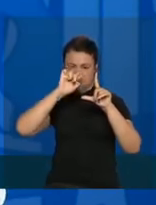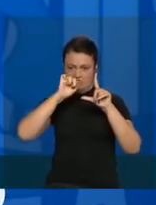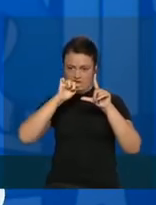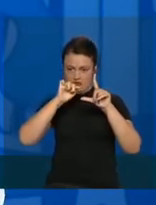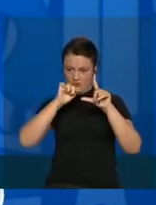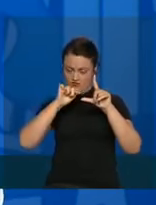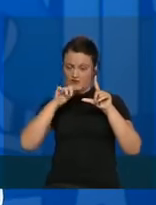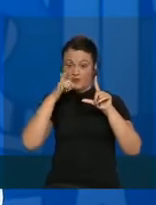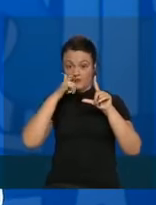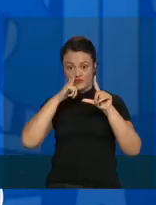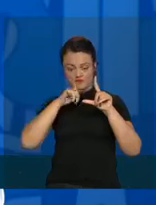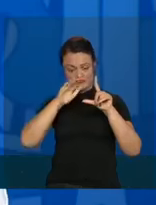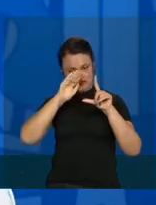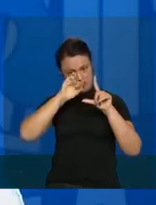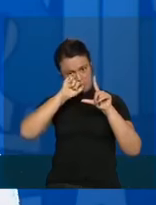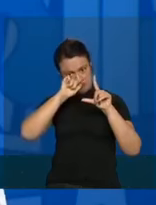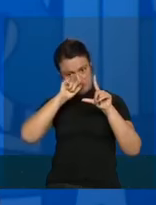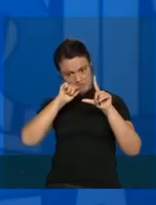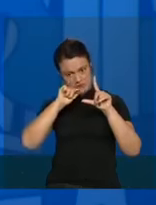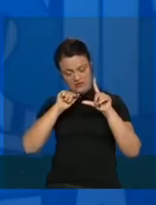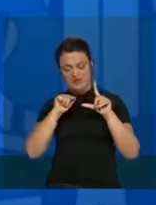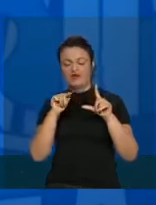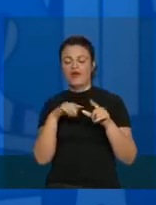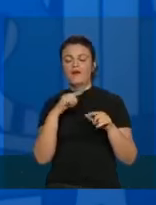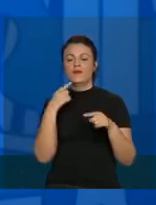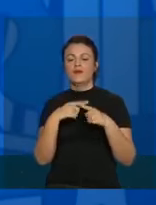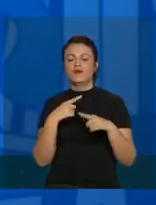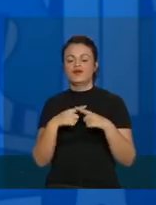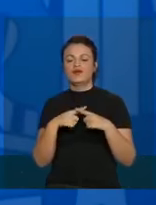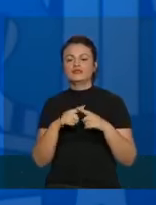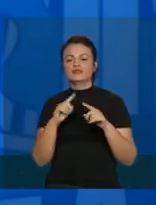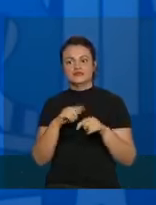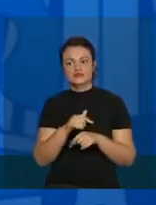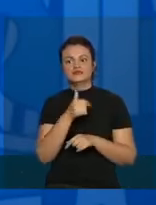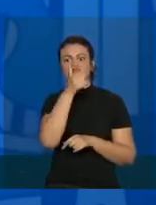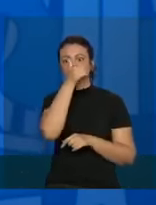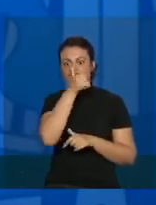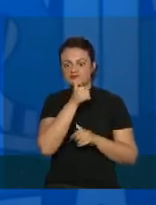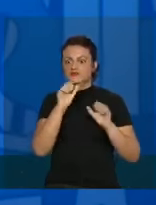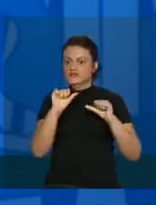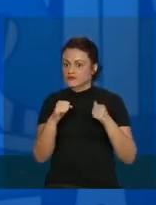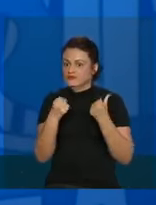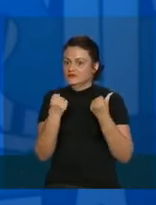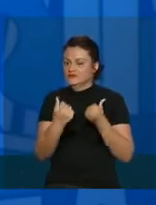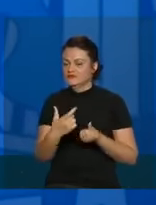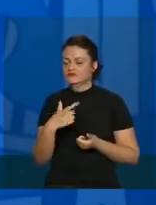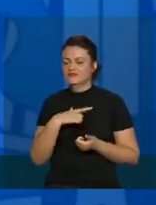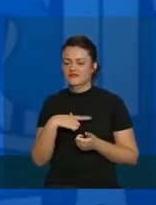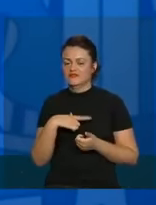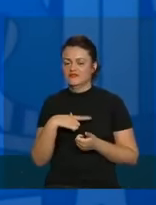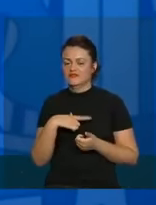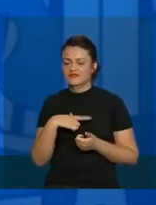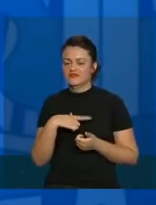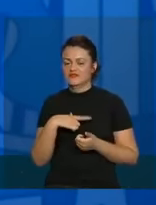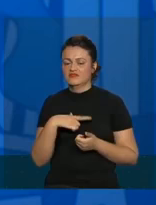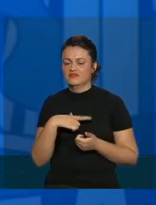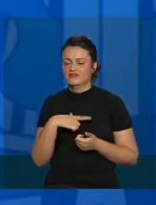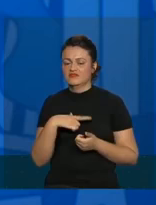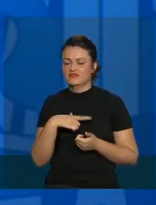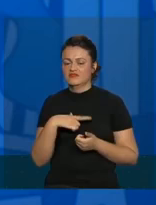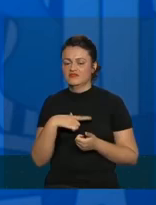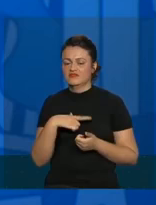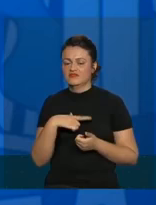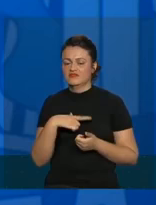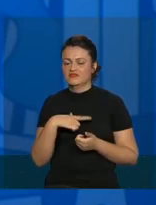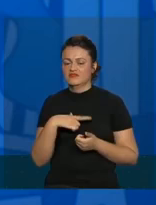abrandá-la, fruto de um sacrifício da sociedade. Agora, vamos ver